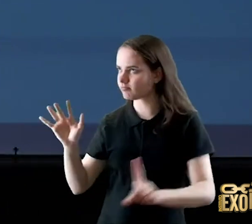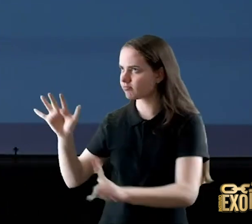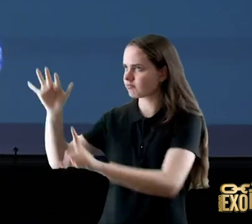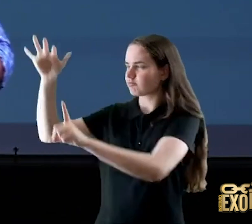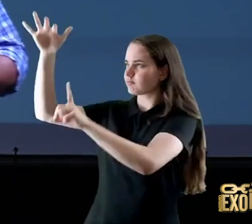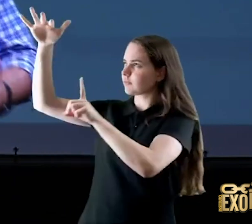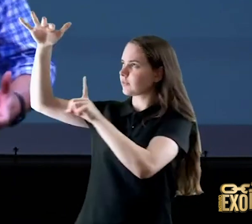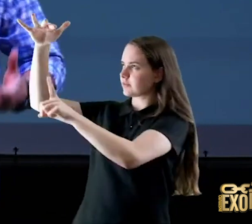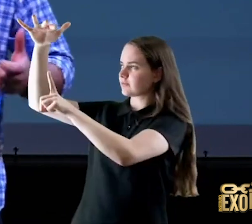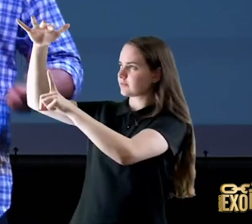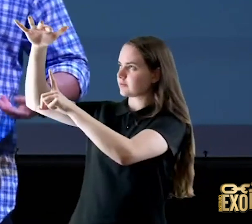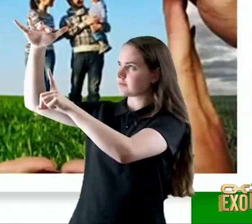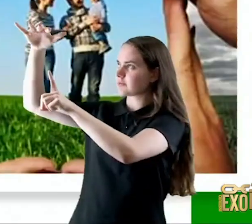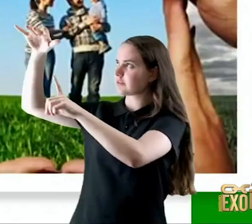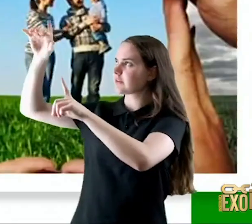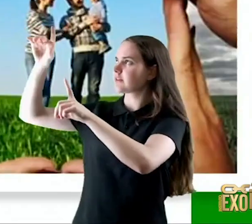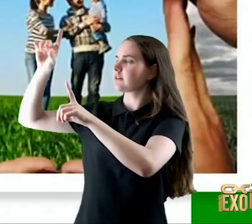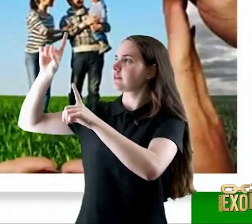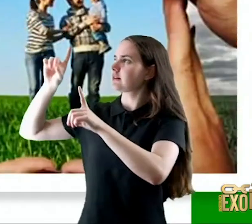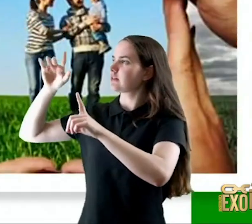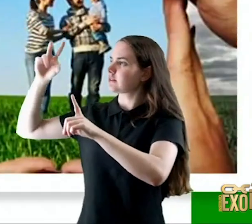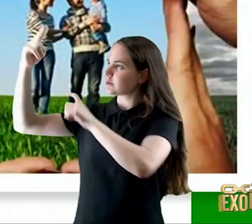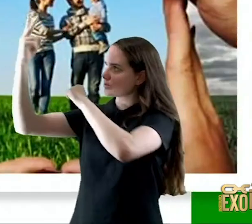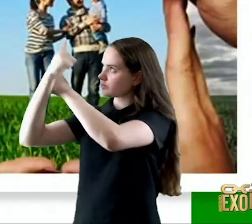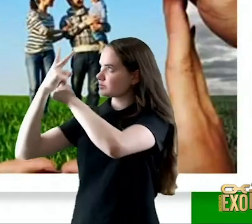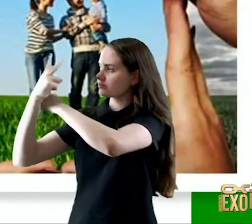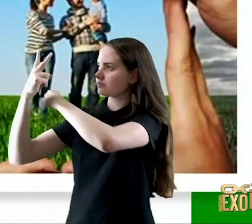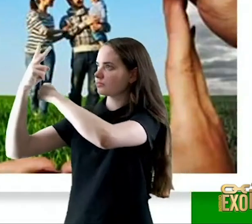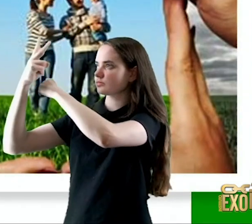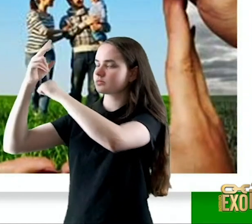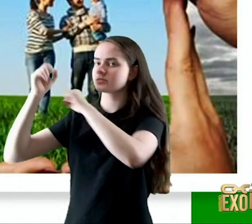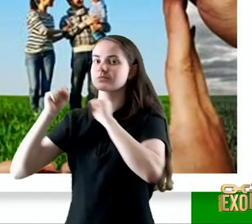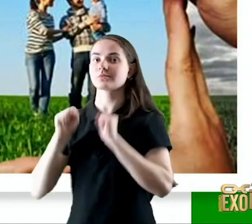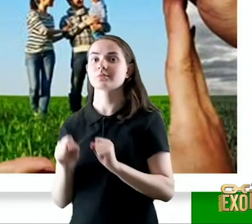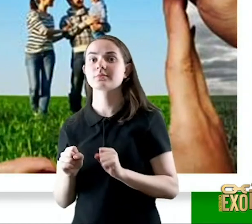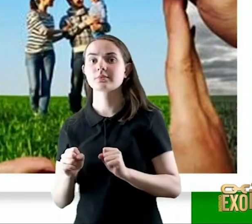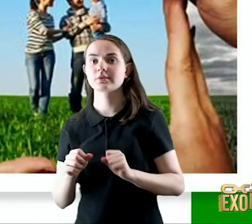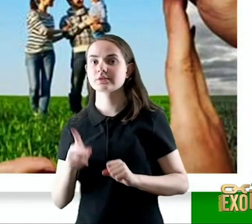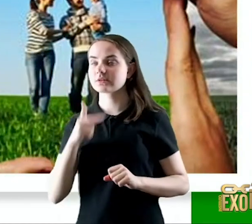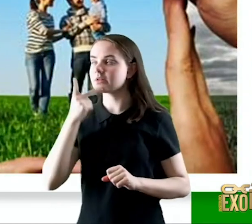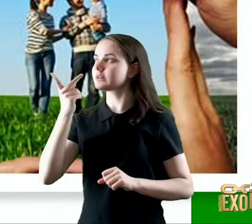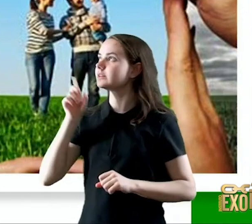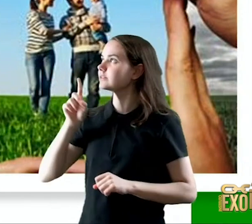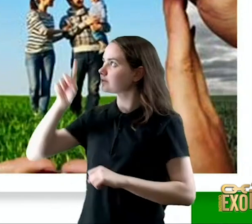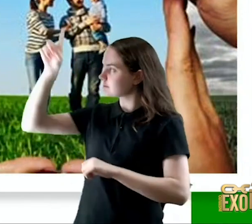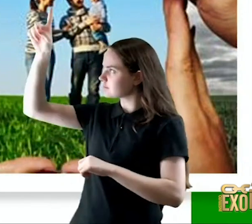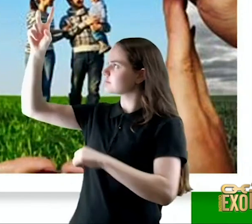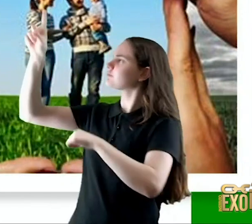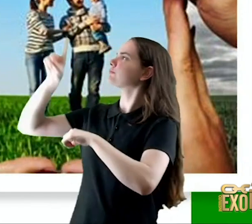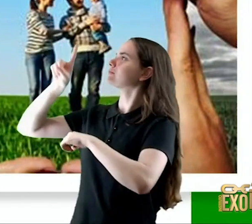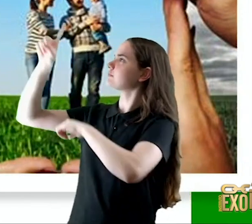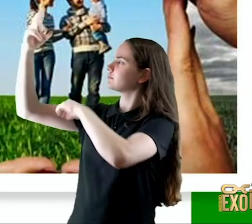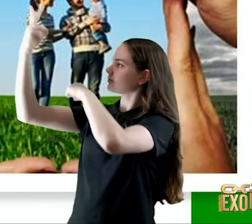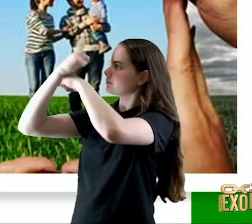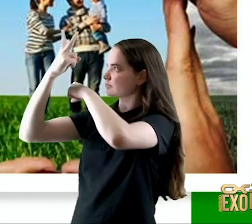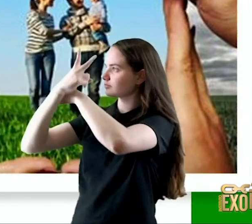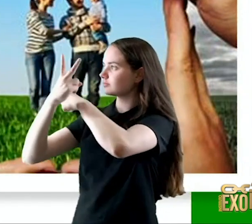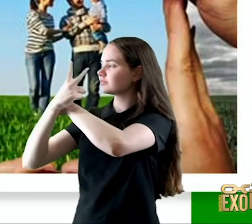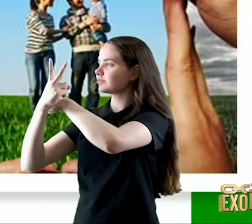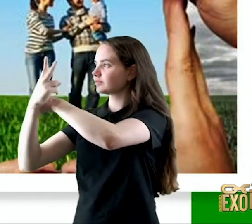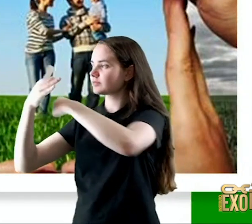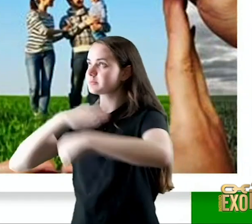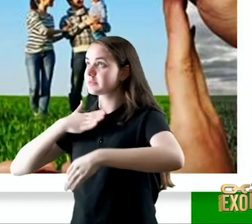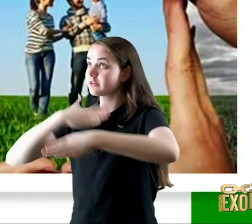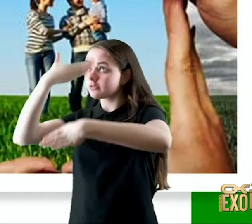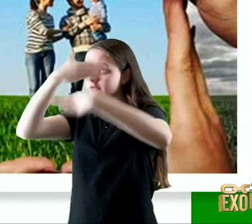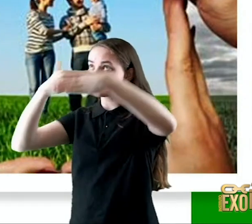e descansa a sombra do todo poderoso pode dizer ao senhor tu és o meu refúgio e a minha fortaleza o